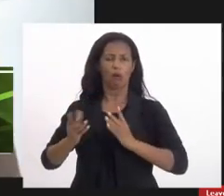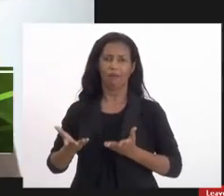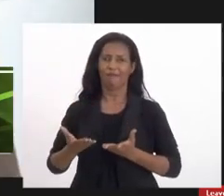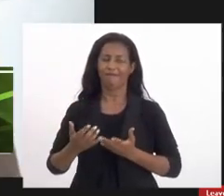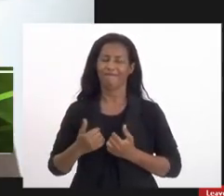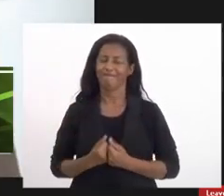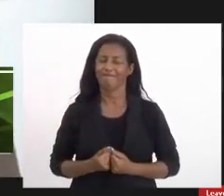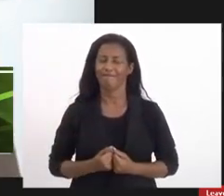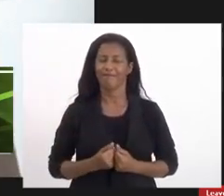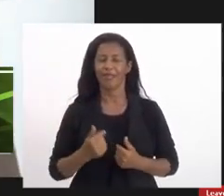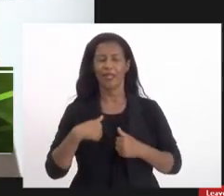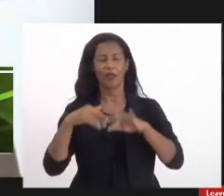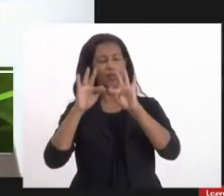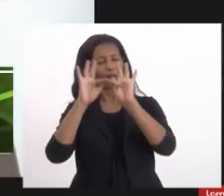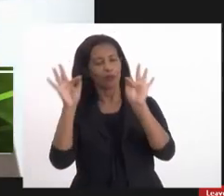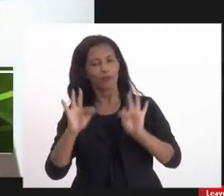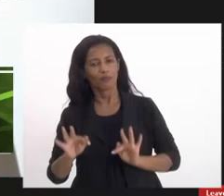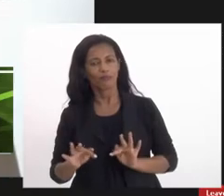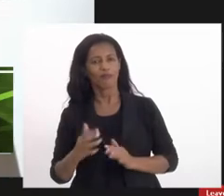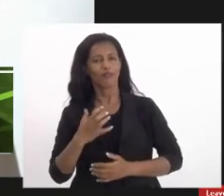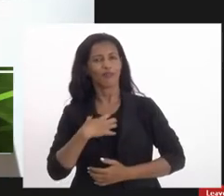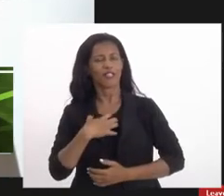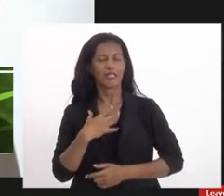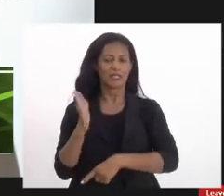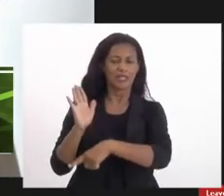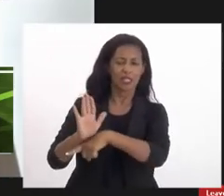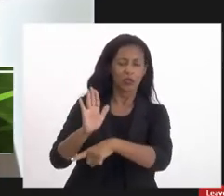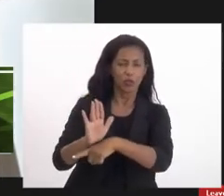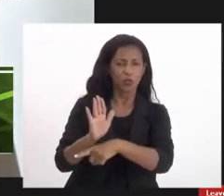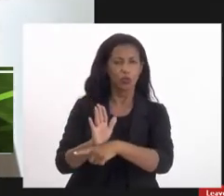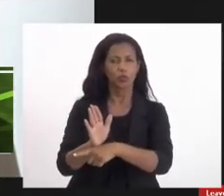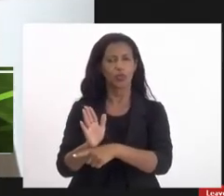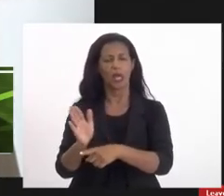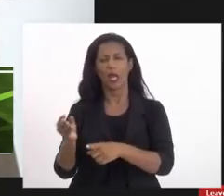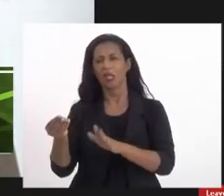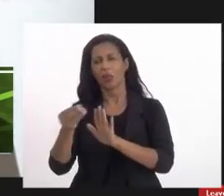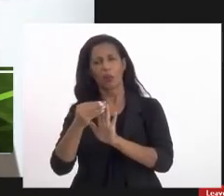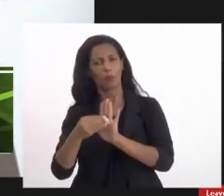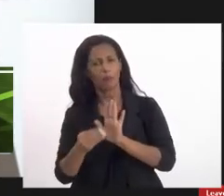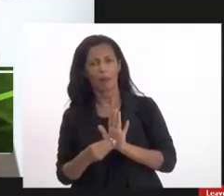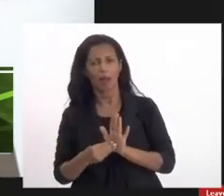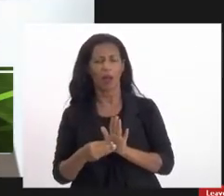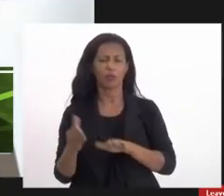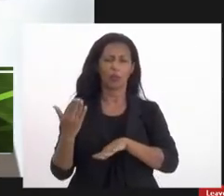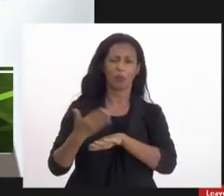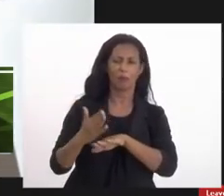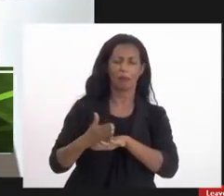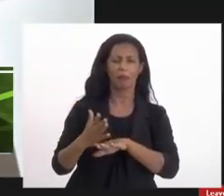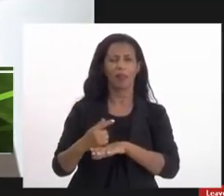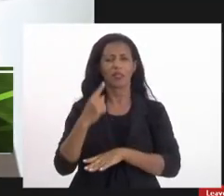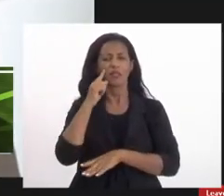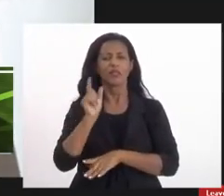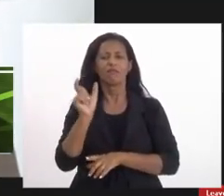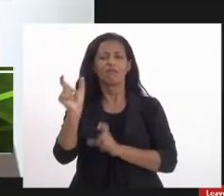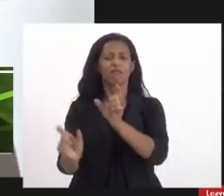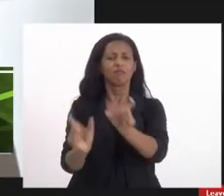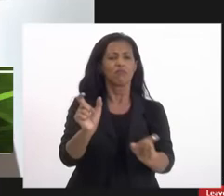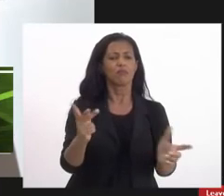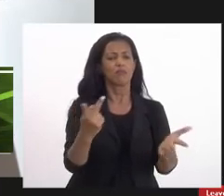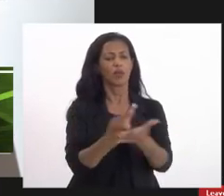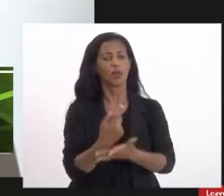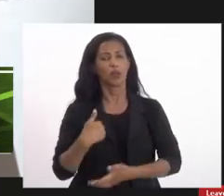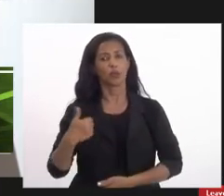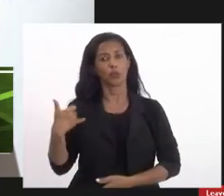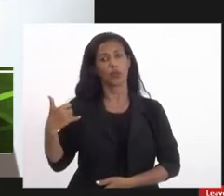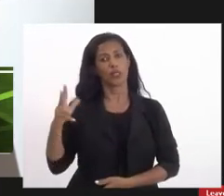muito feliz de ajudar com alguma pauta que realmente pudesse cercear certas práticas que a gente está vendo acontecerem, eu estou com